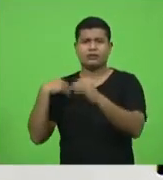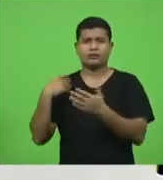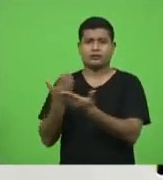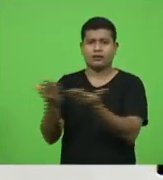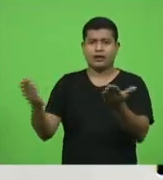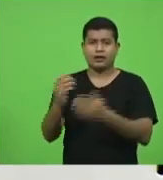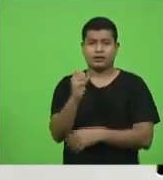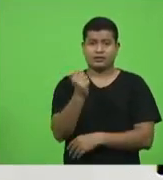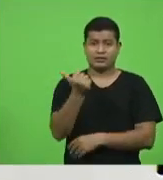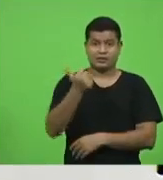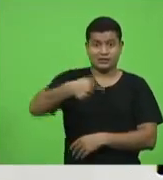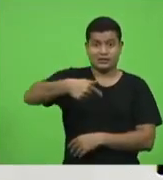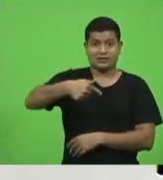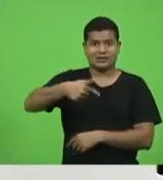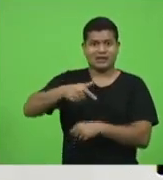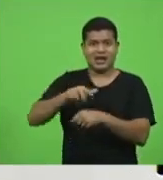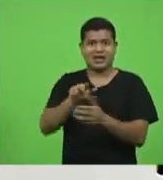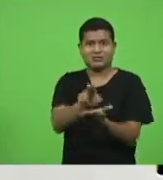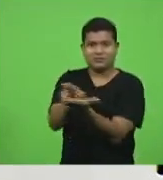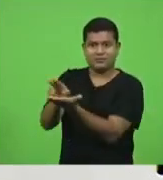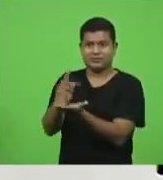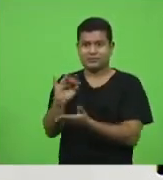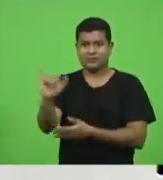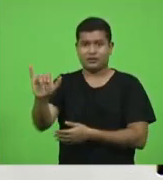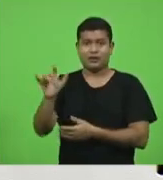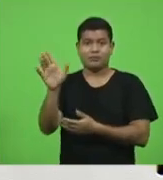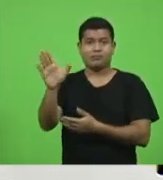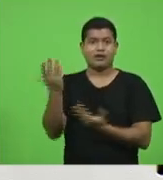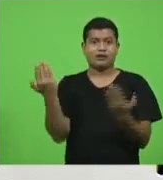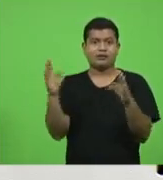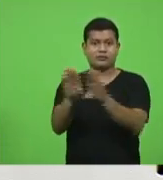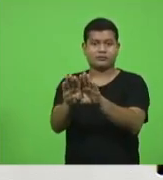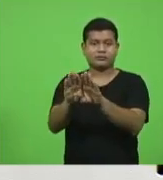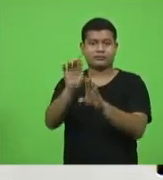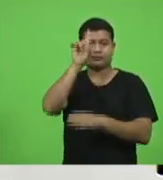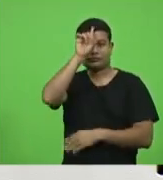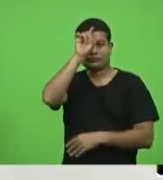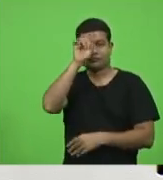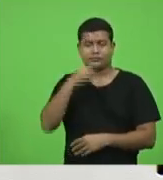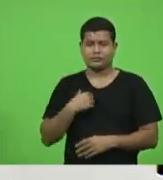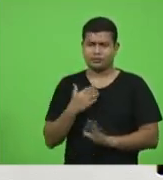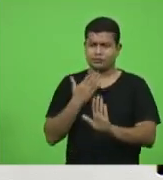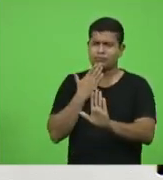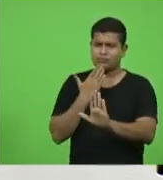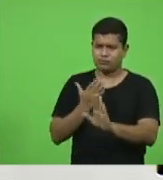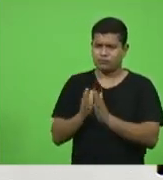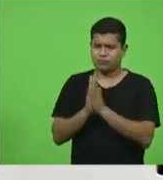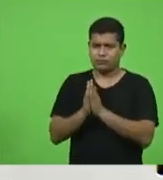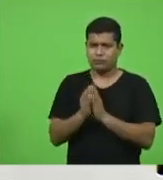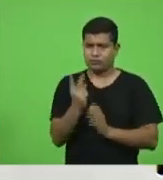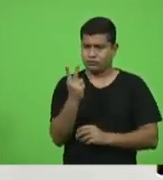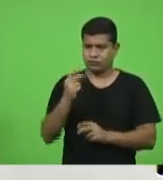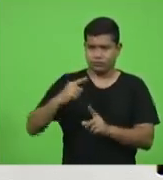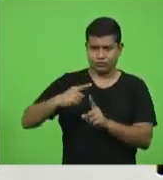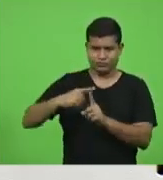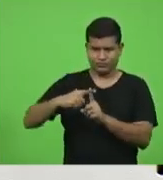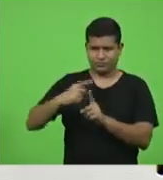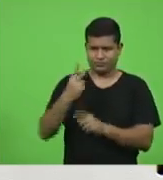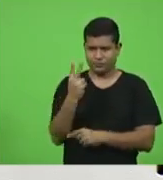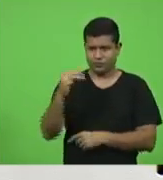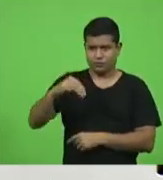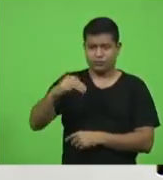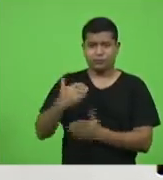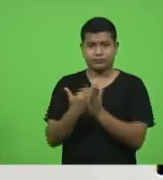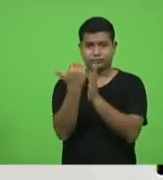17 leitos no Santo Inês e o Santo Inês continua fechado peço dois minutos senhor presidente para a encerrar dois minutos deputado e o Santo Inês